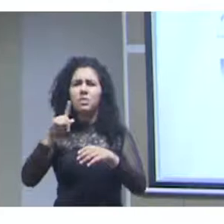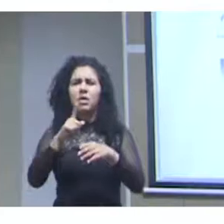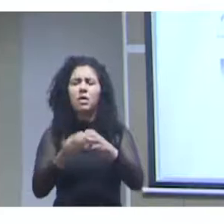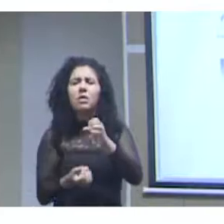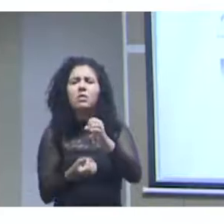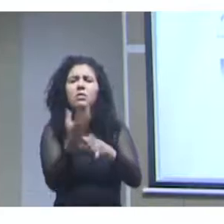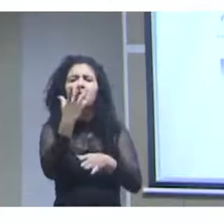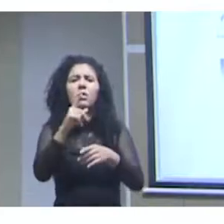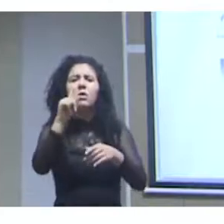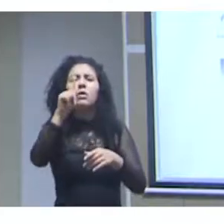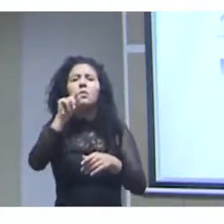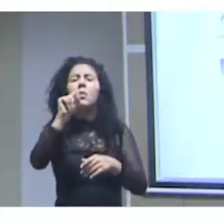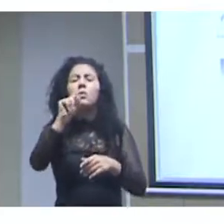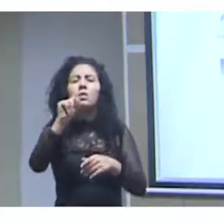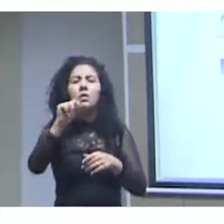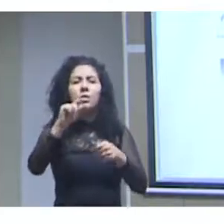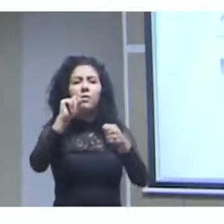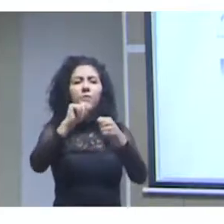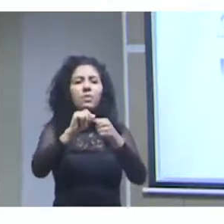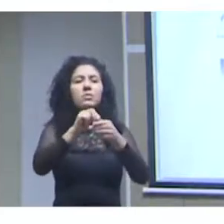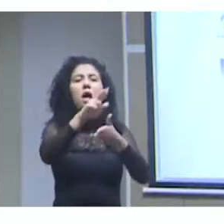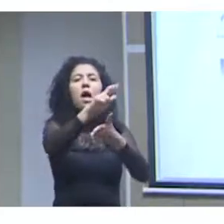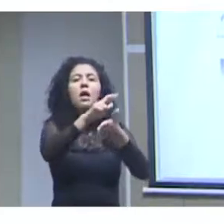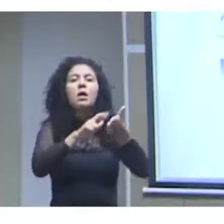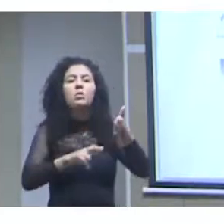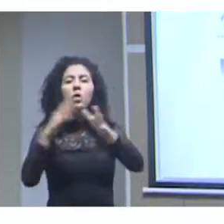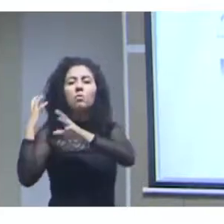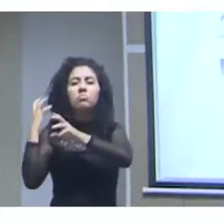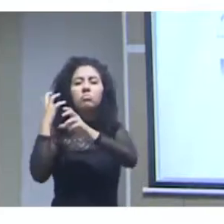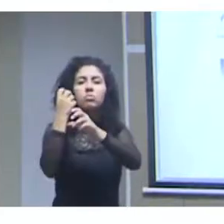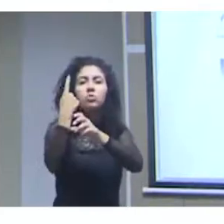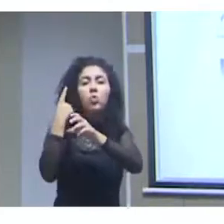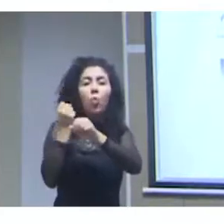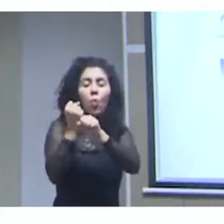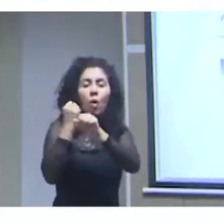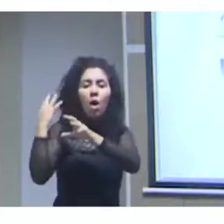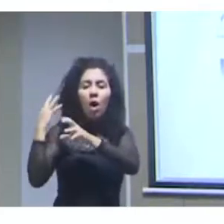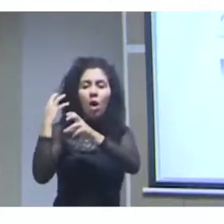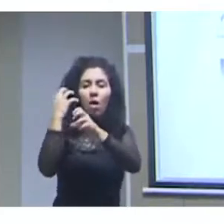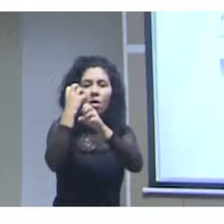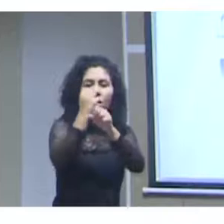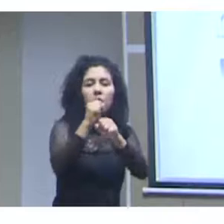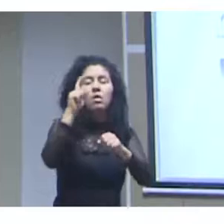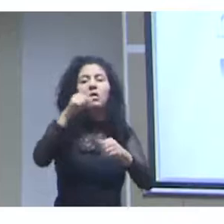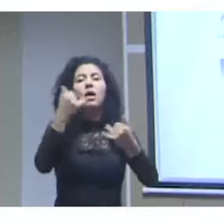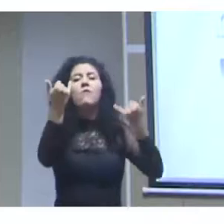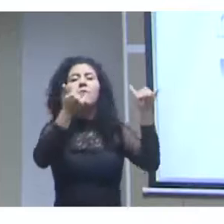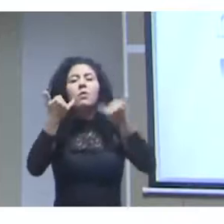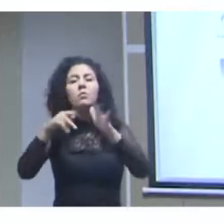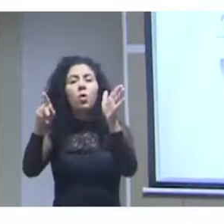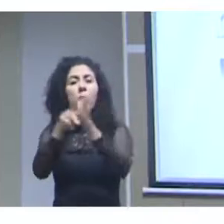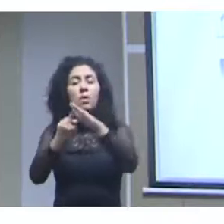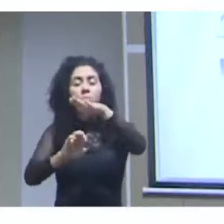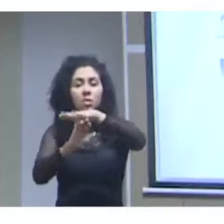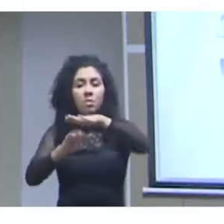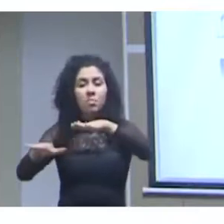relatório anual de informações sociais que são informações que as empresas são obrigadas a coletar